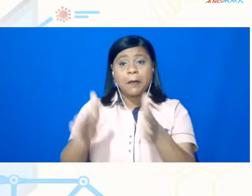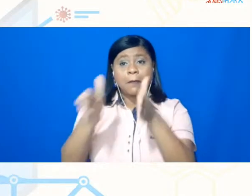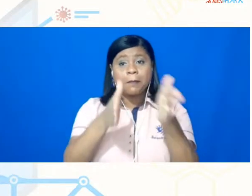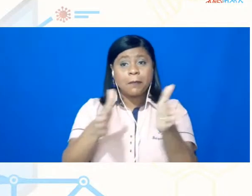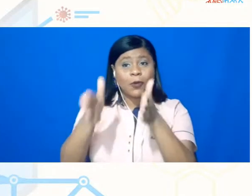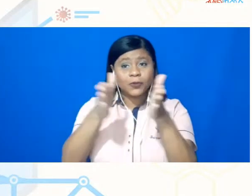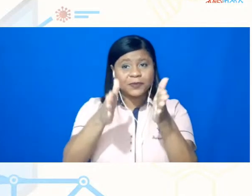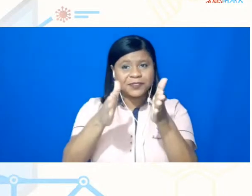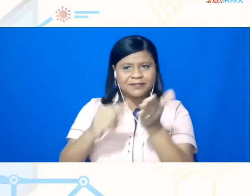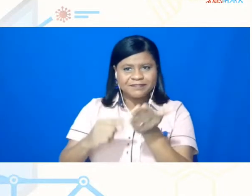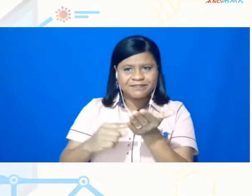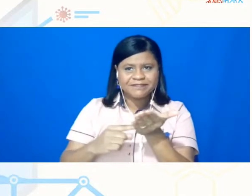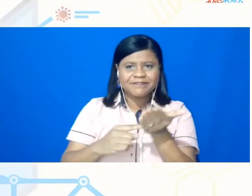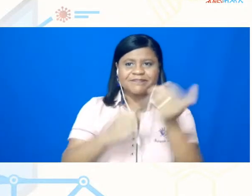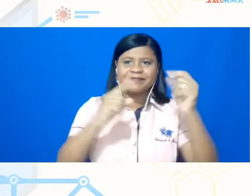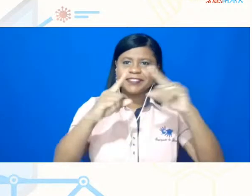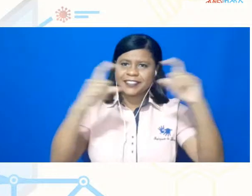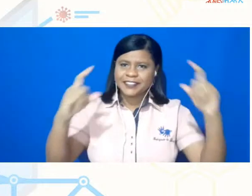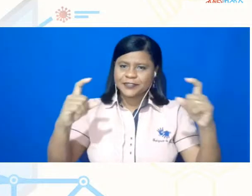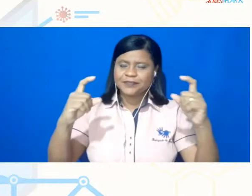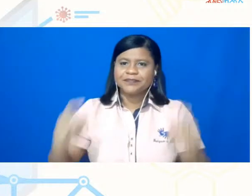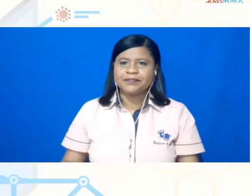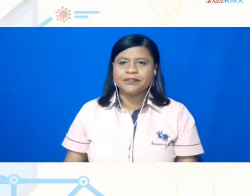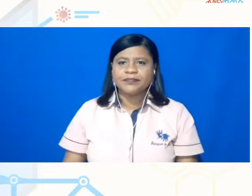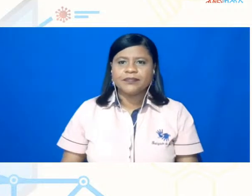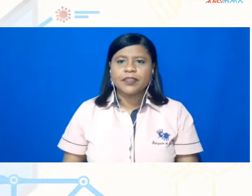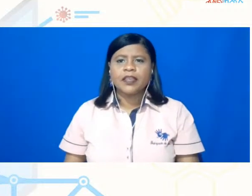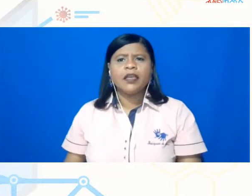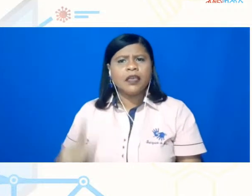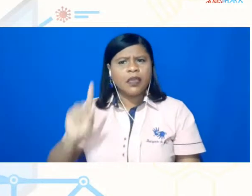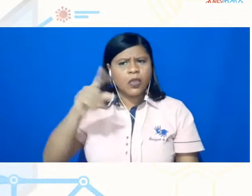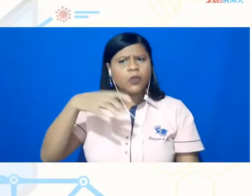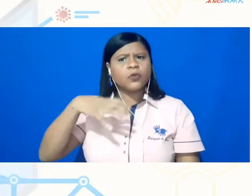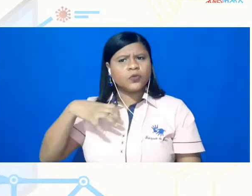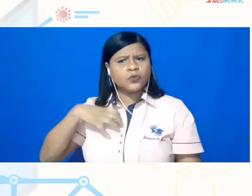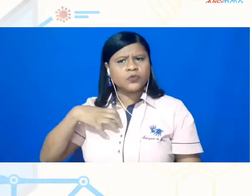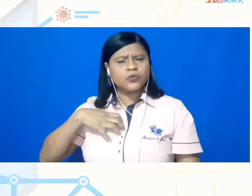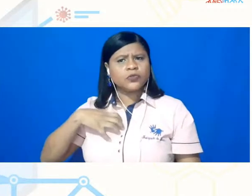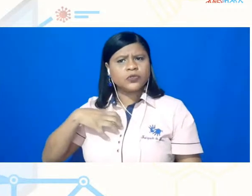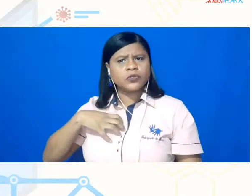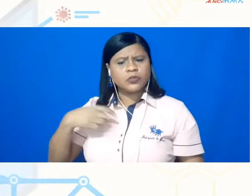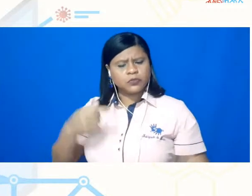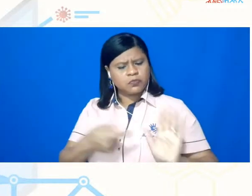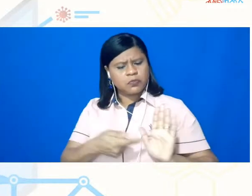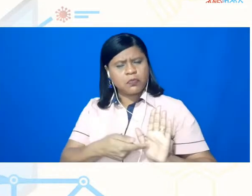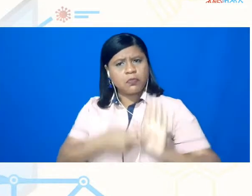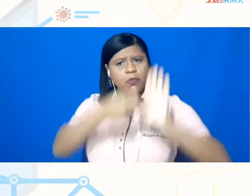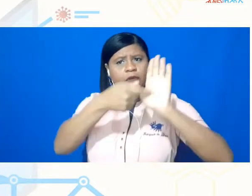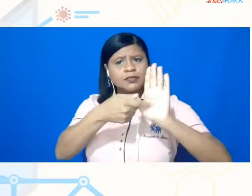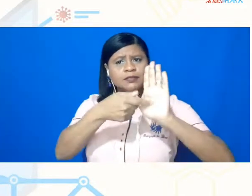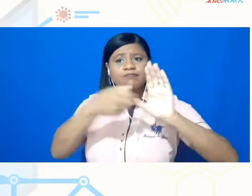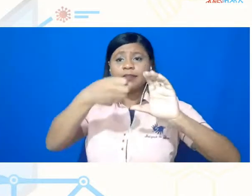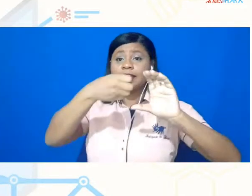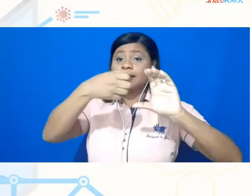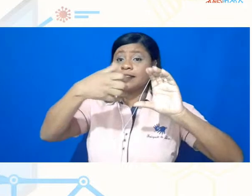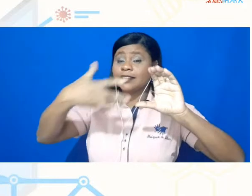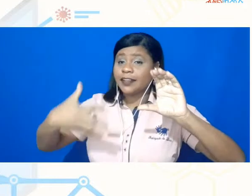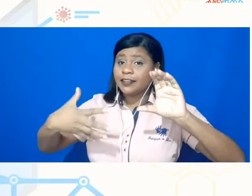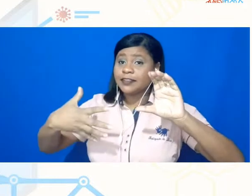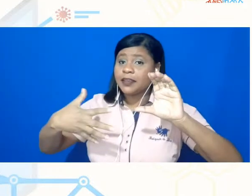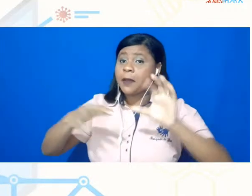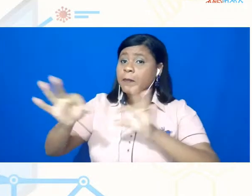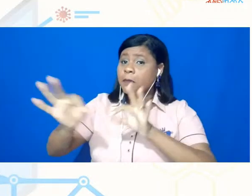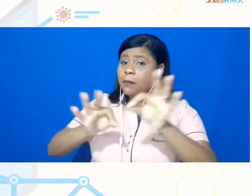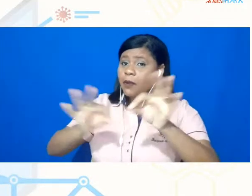então, na verdade, isso é uma, é uma forma da gente expressar essa característica do programa, do PPG-CTS,